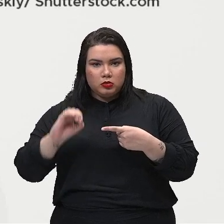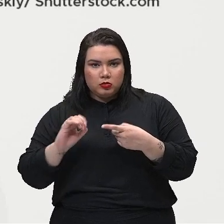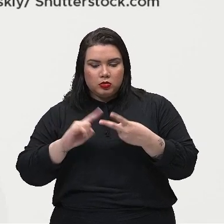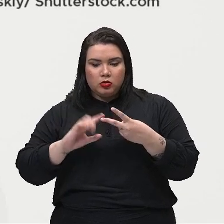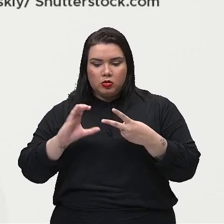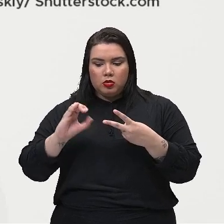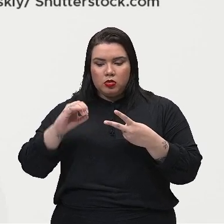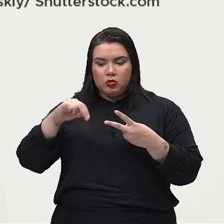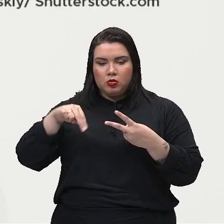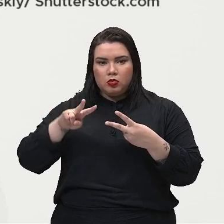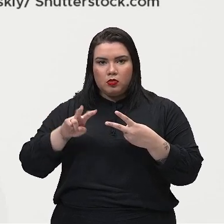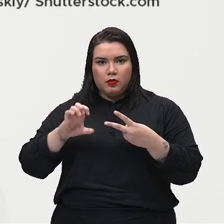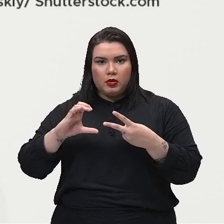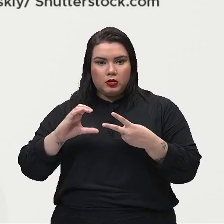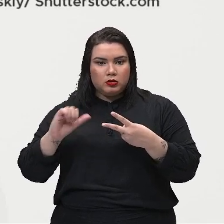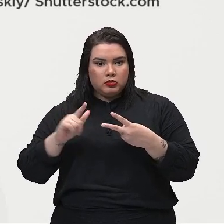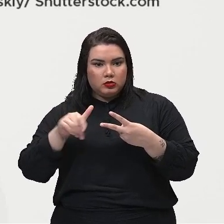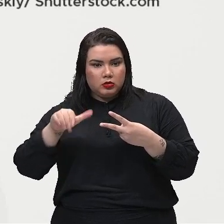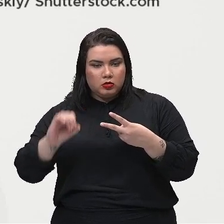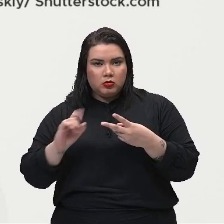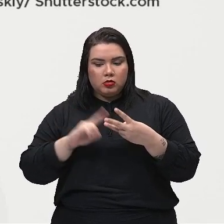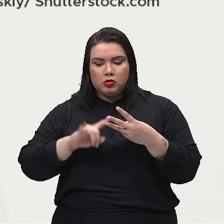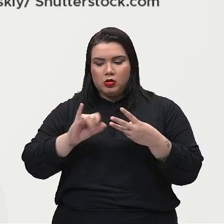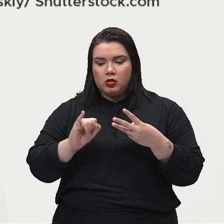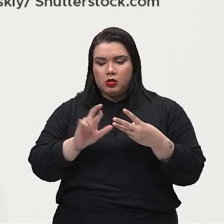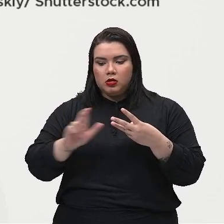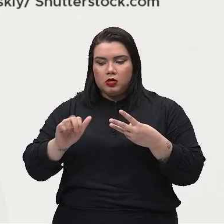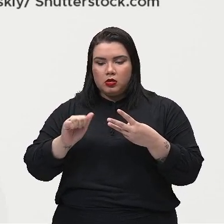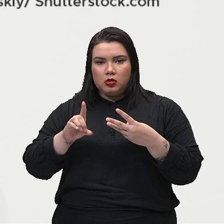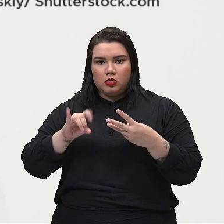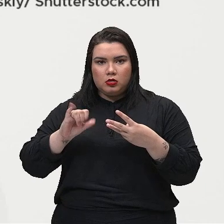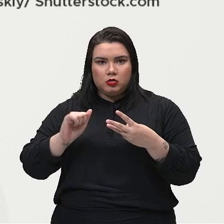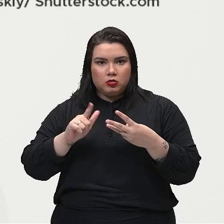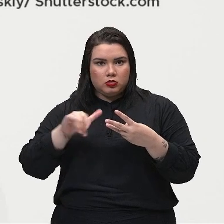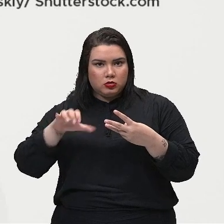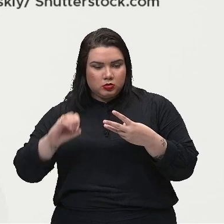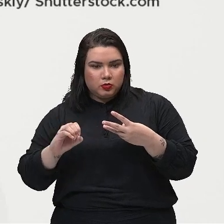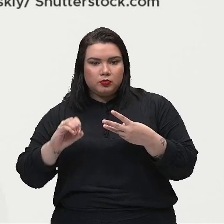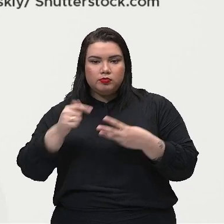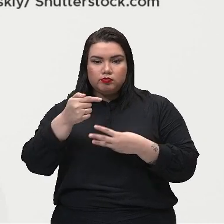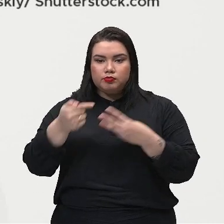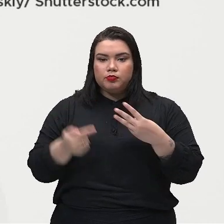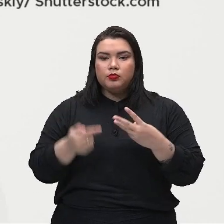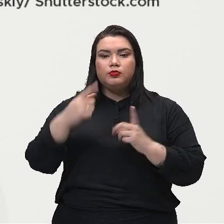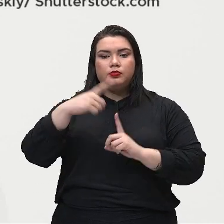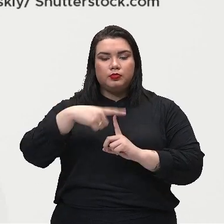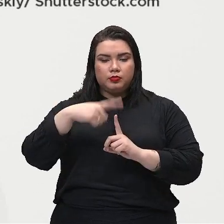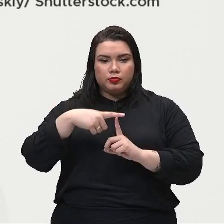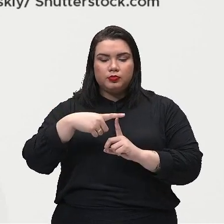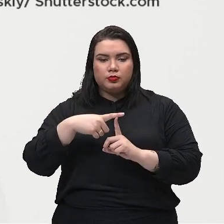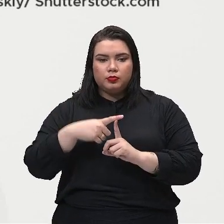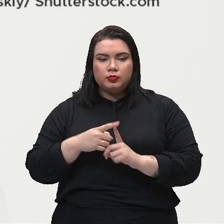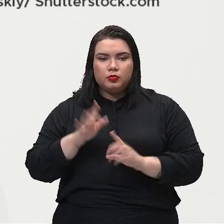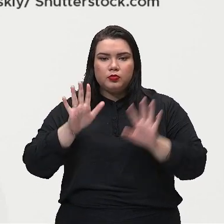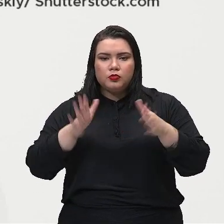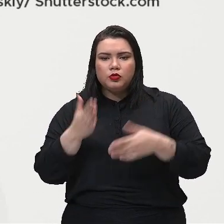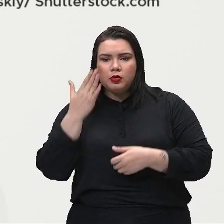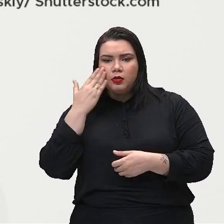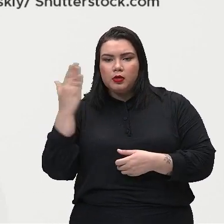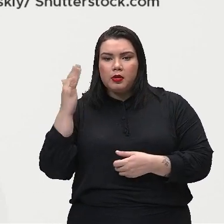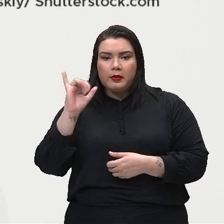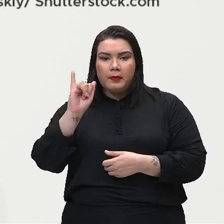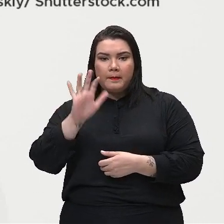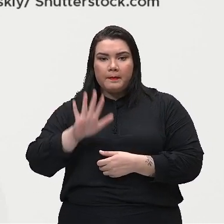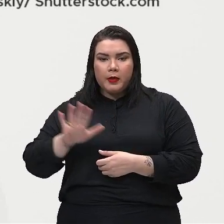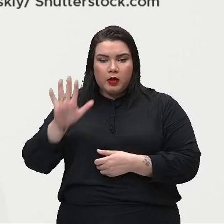convecção e por irradiação. Então, nós temos aqui, já vendo uma imagem, olha